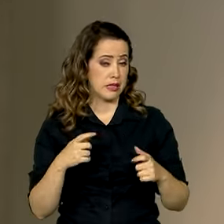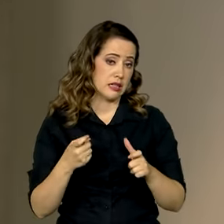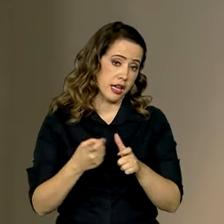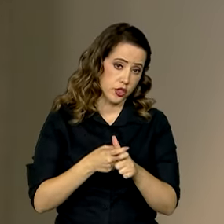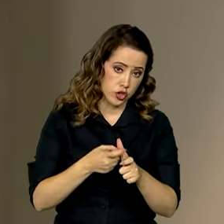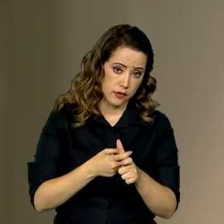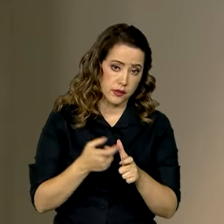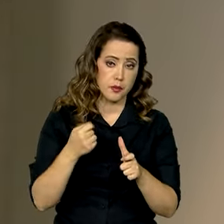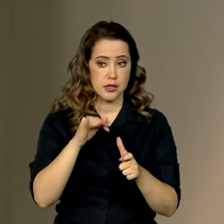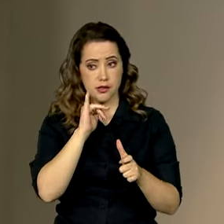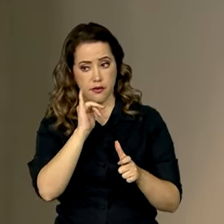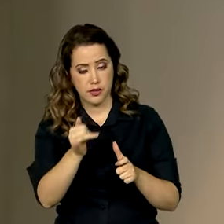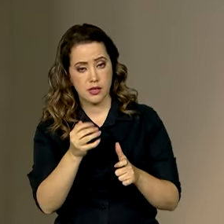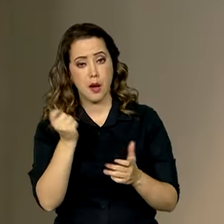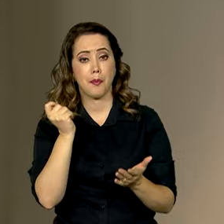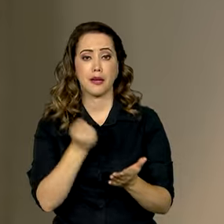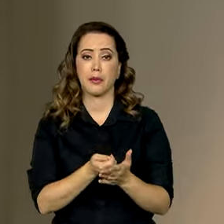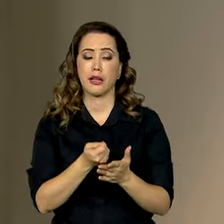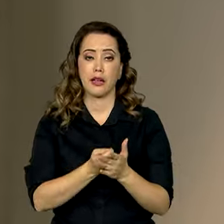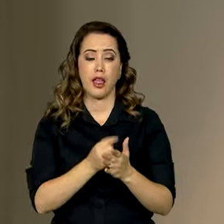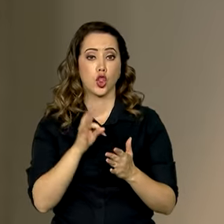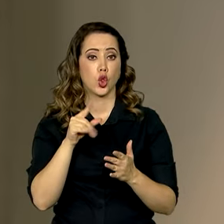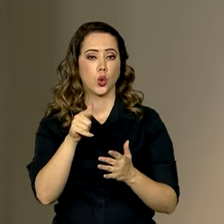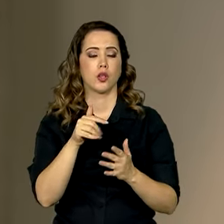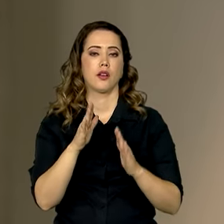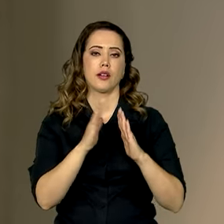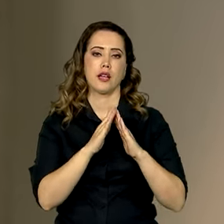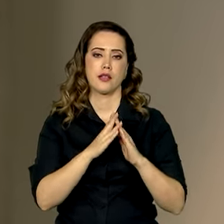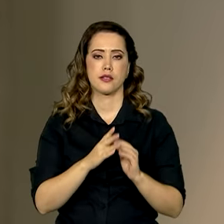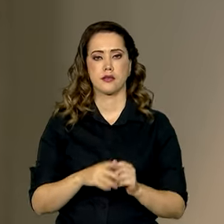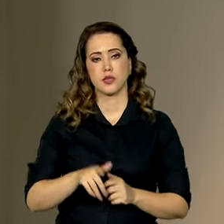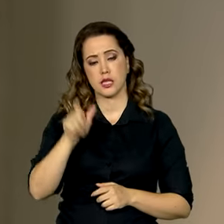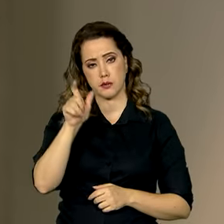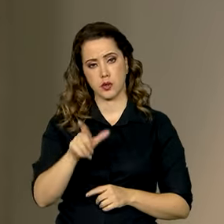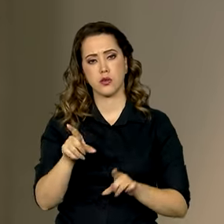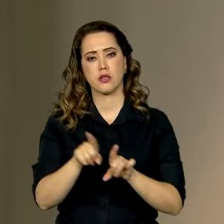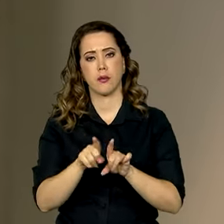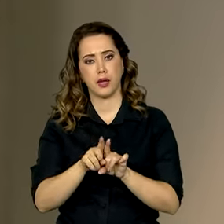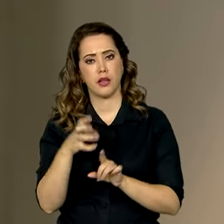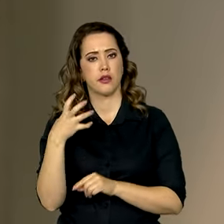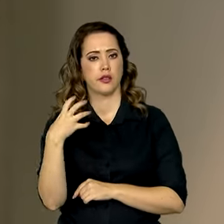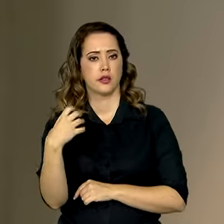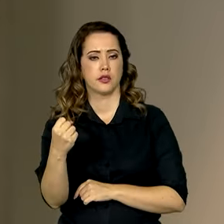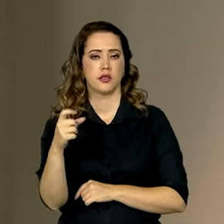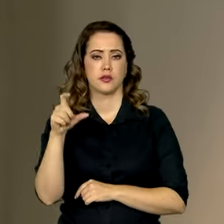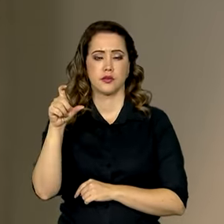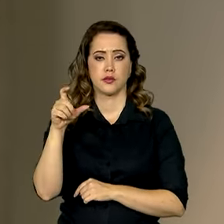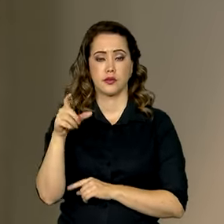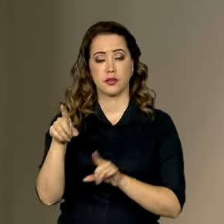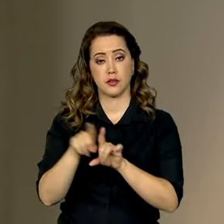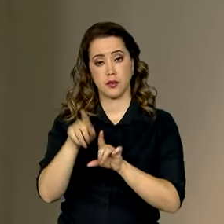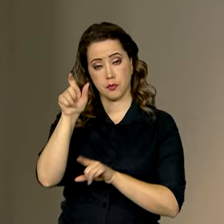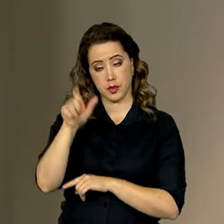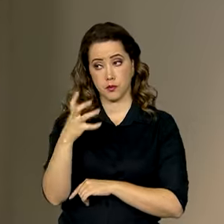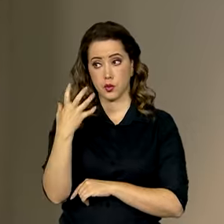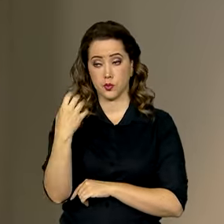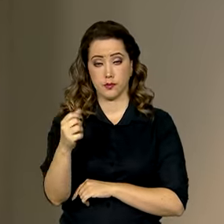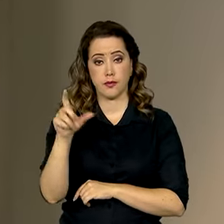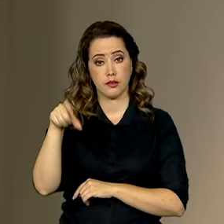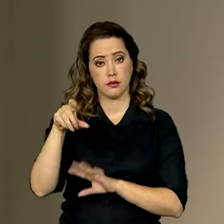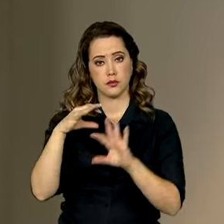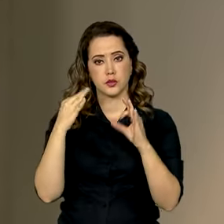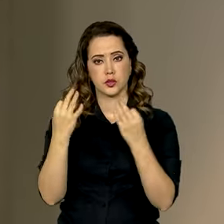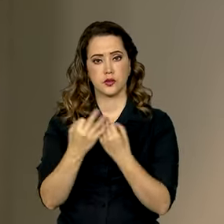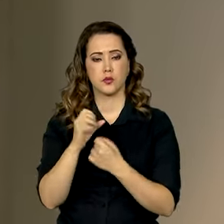regularização de quitação do imóvel. O benefício vale para quem também recebe o Bolsa